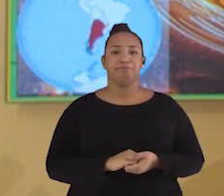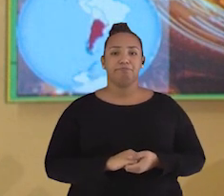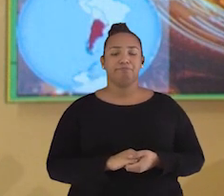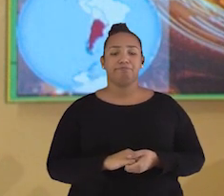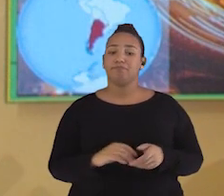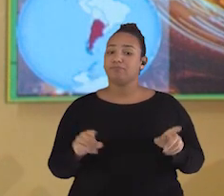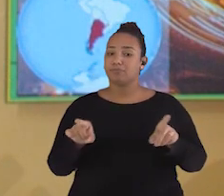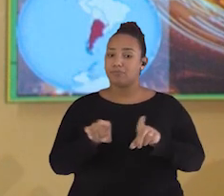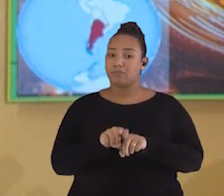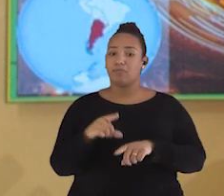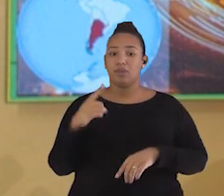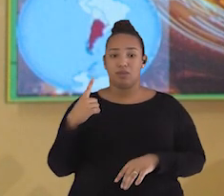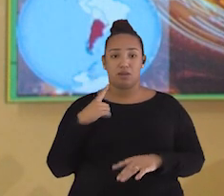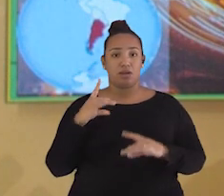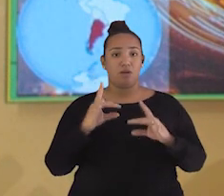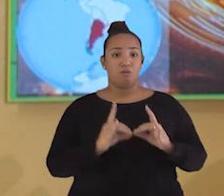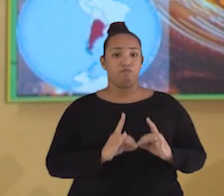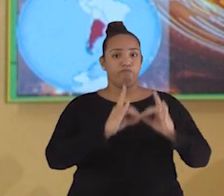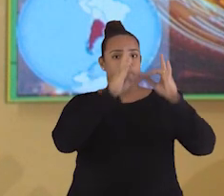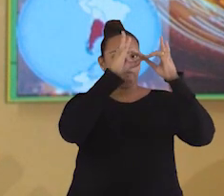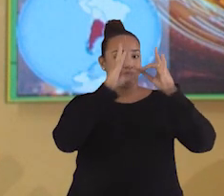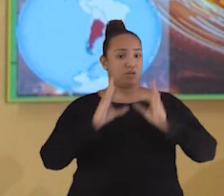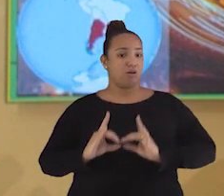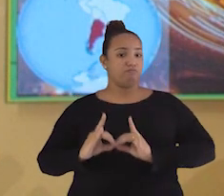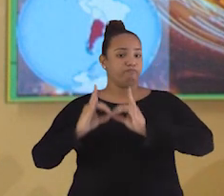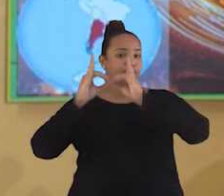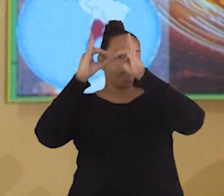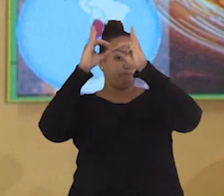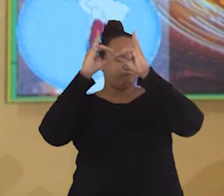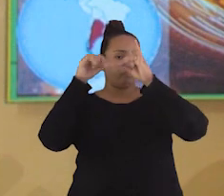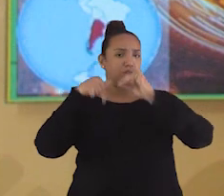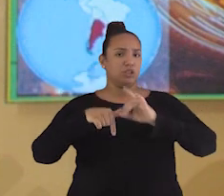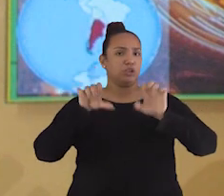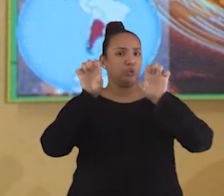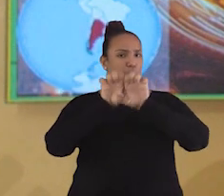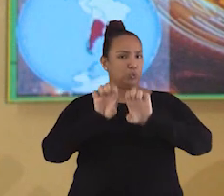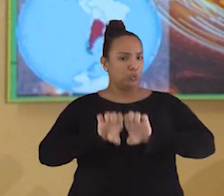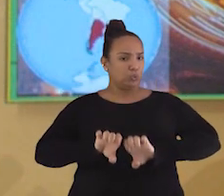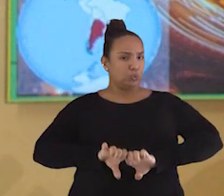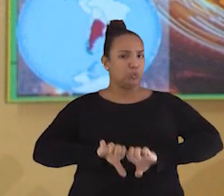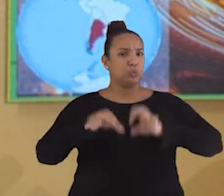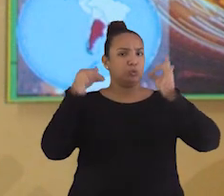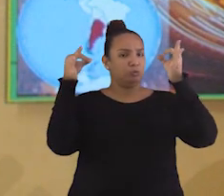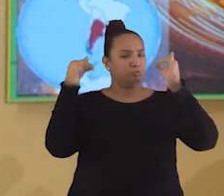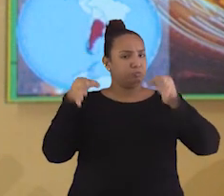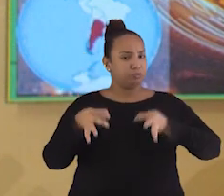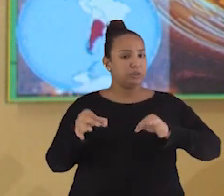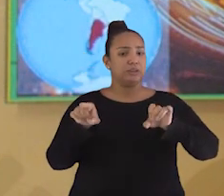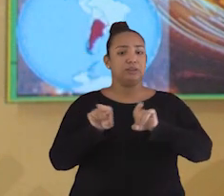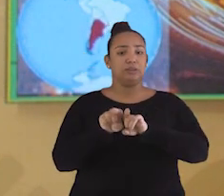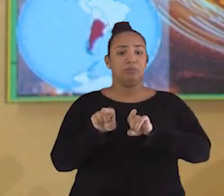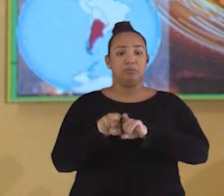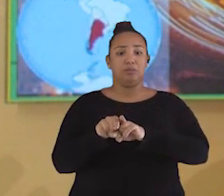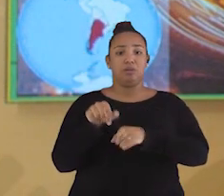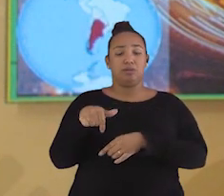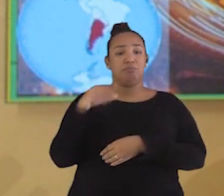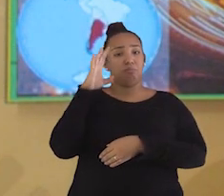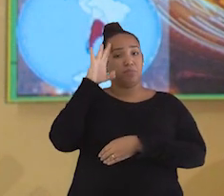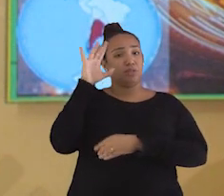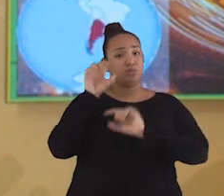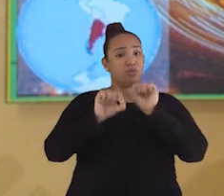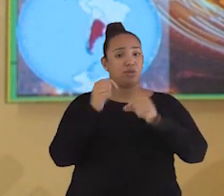do predomínio de prédios altos, grandes edificações urbanas e um grande fluxo,